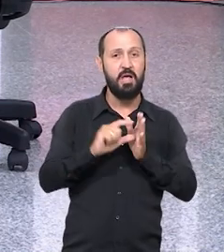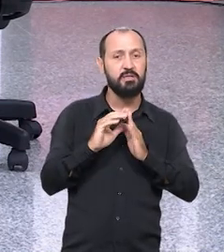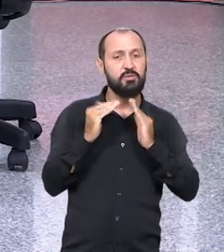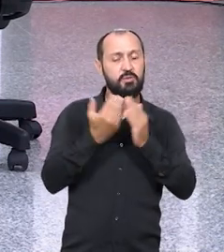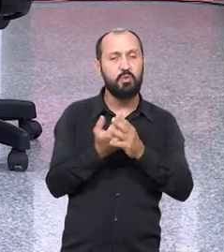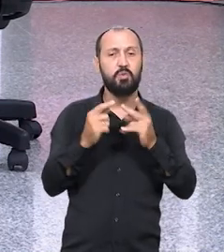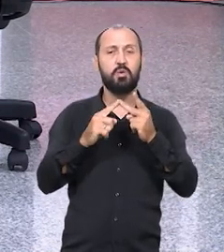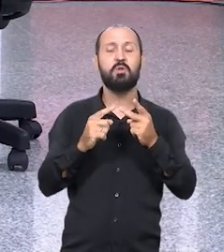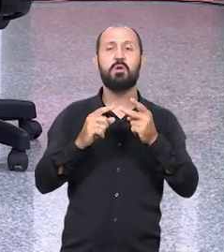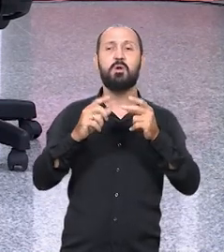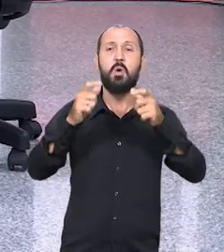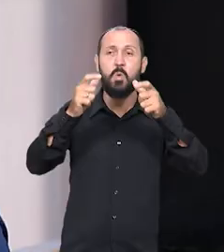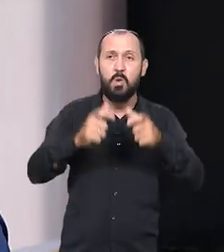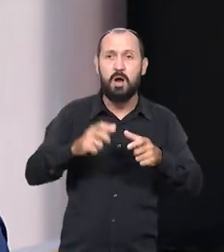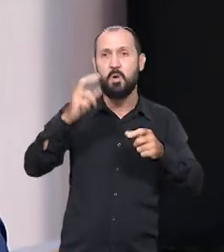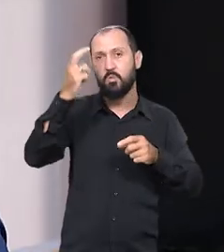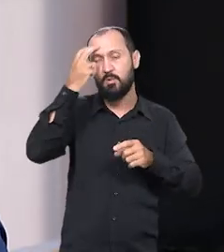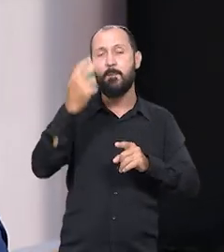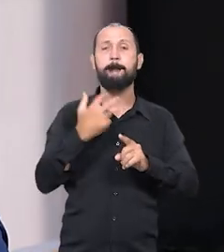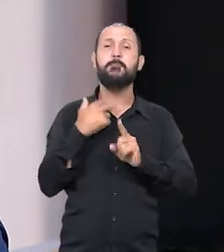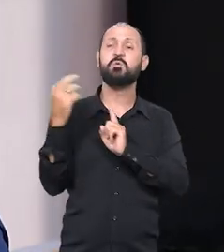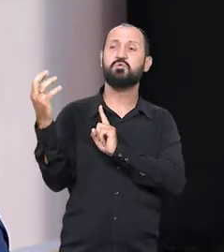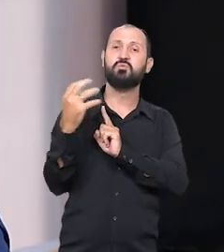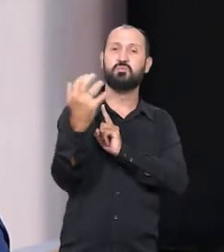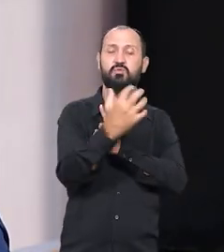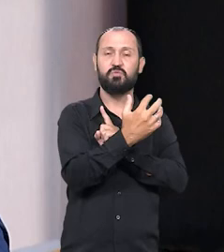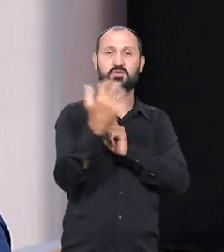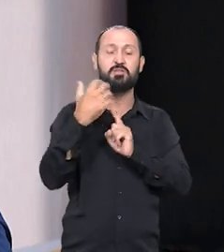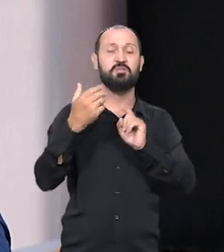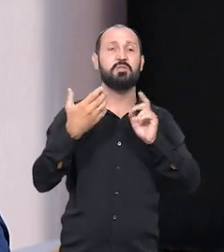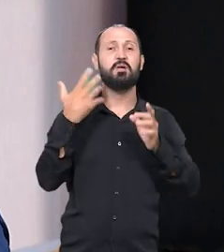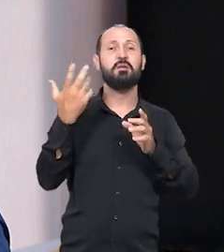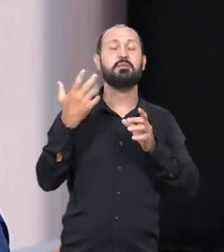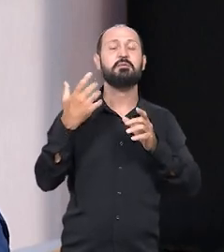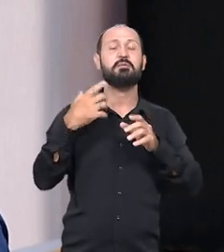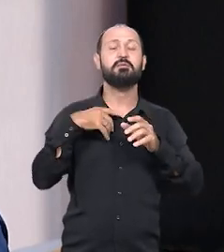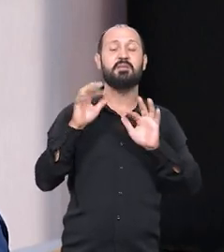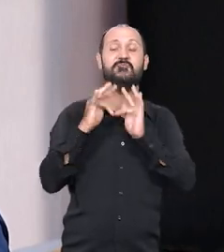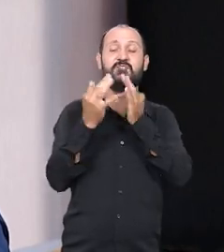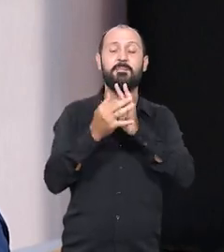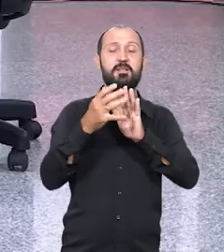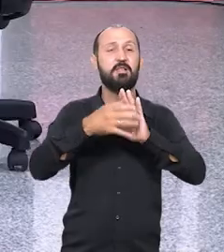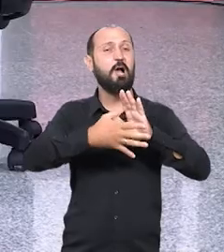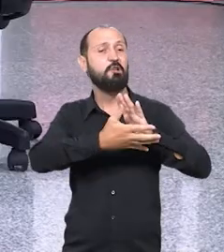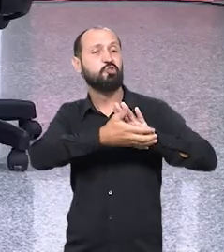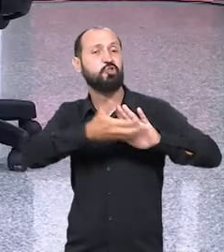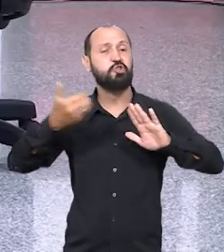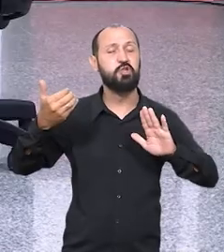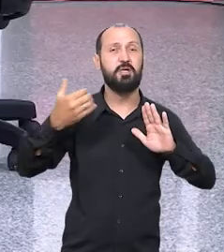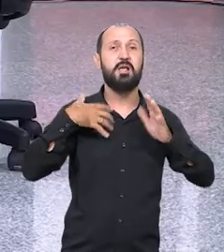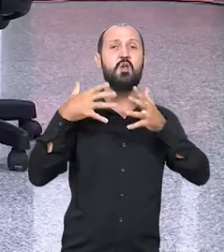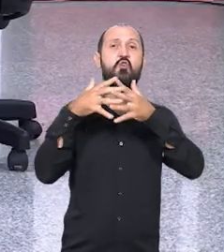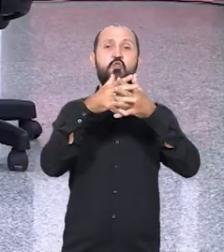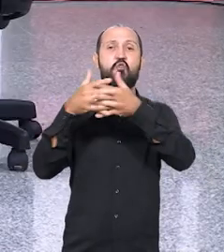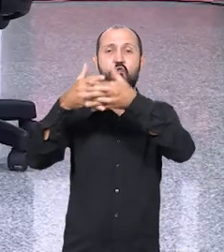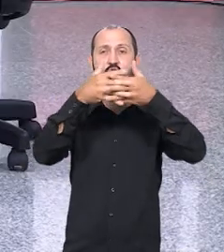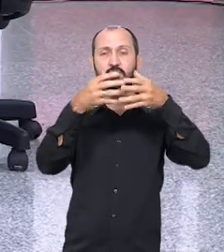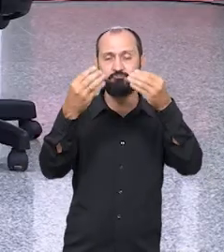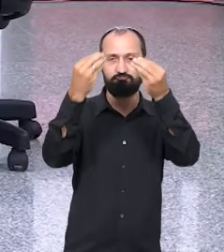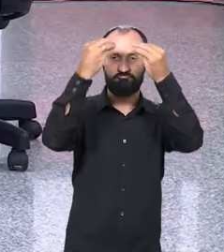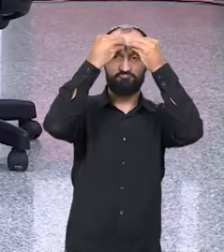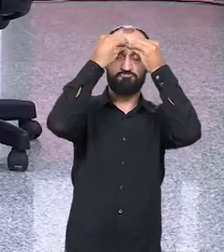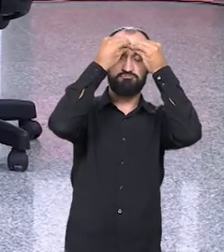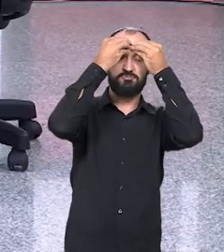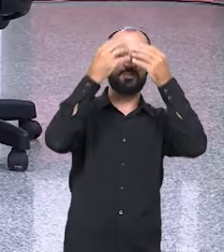a escola, o ambiente cultural, não pode influenciar esse jovem, tirar ele do ambiente familiar, e acabar confundindo a cabeça dele